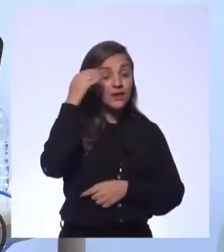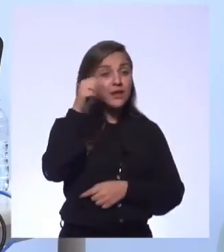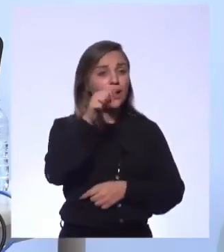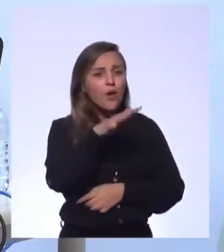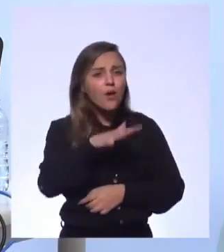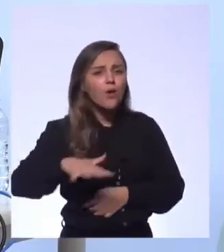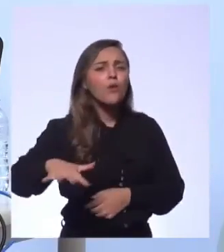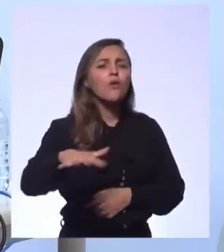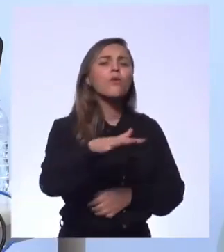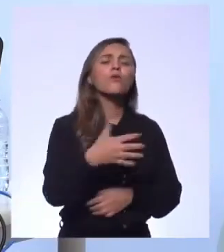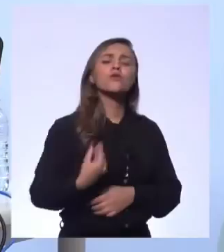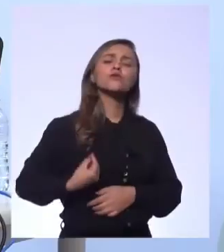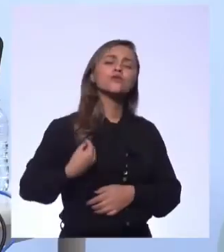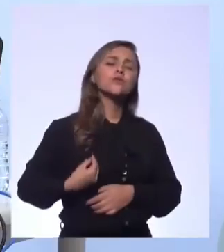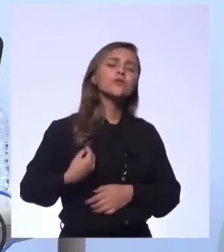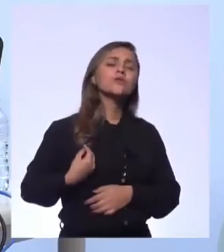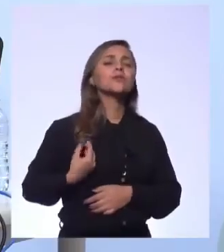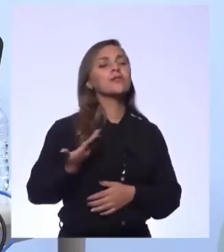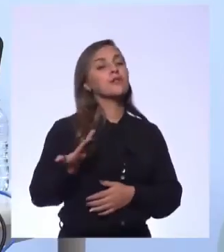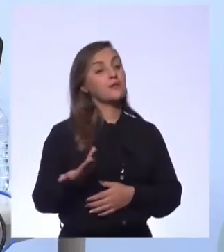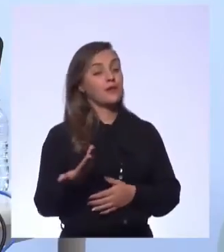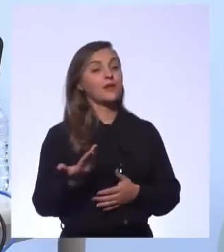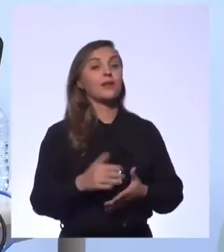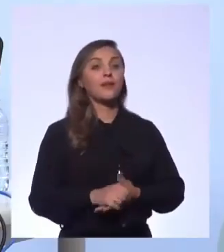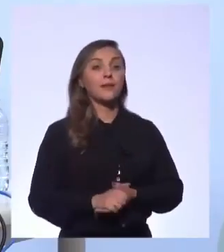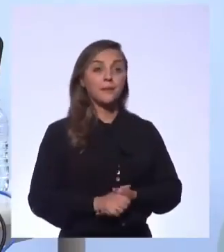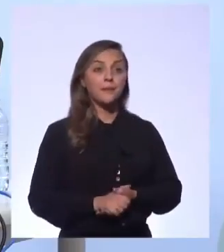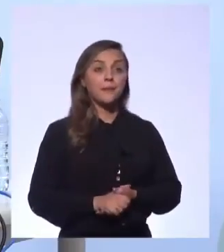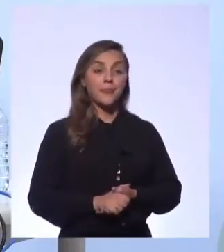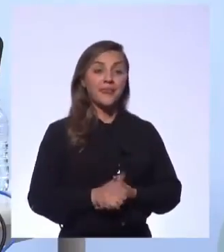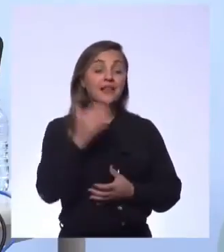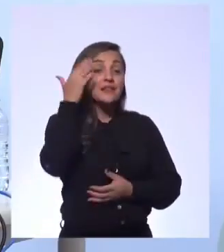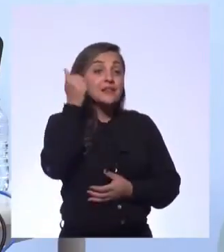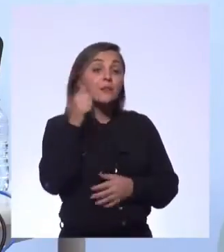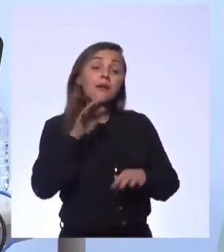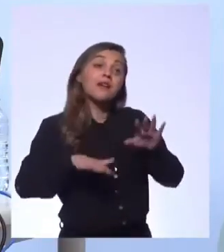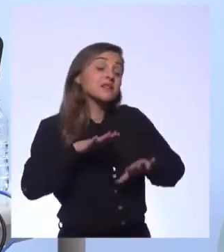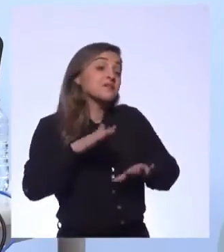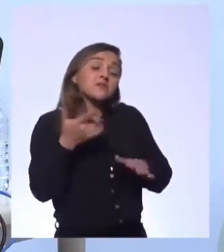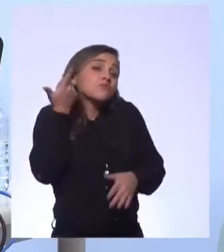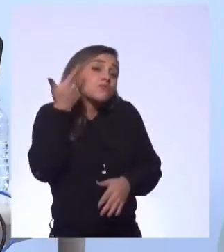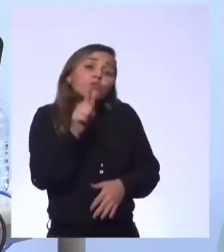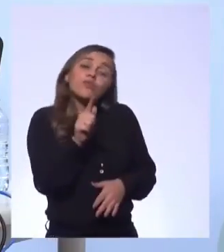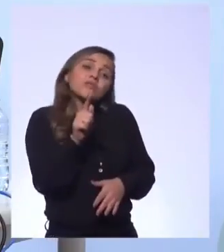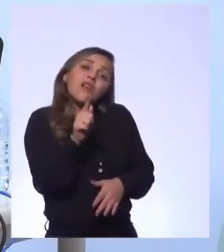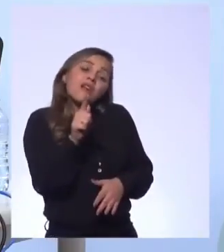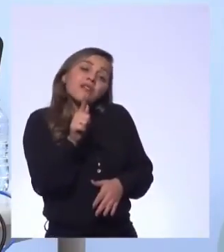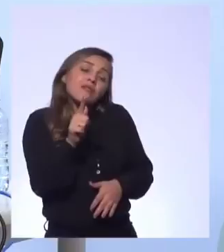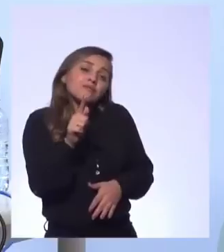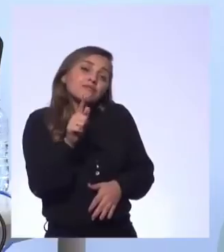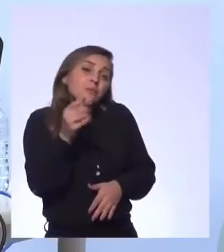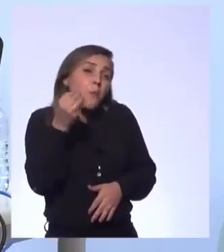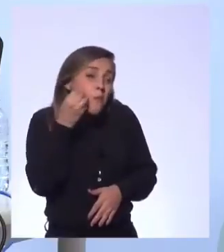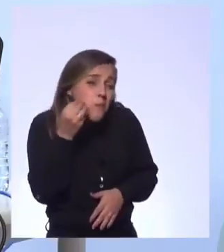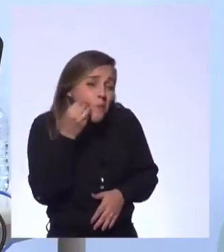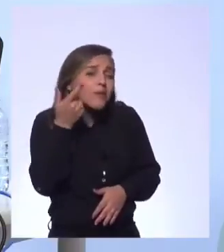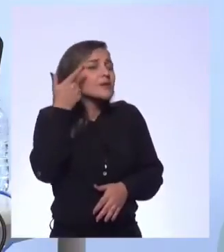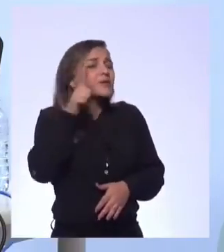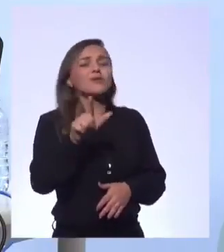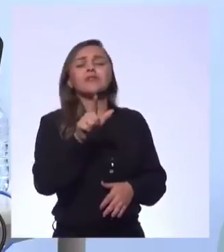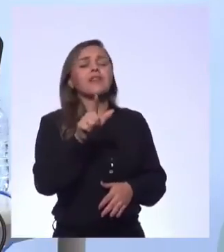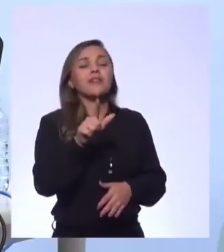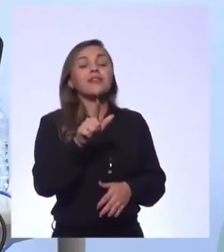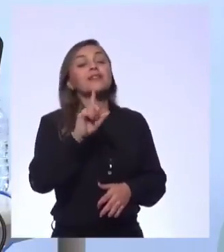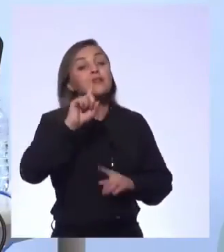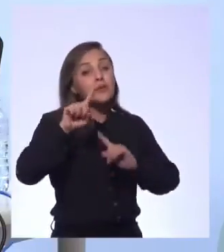cotidiano que a gente vive, não são poucos, pelo contrário, e saber que, às vezes, não vai dar certo de primeira. Muito pelo contrário. Eu tenho